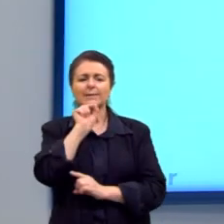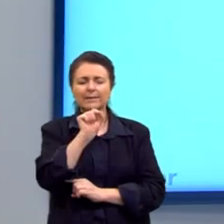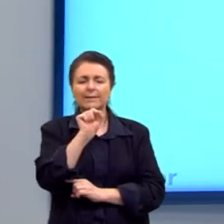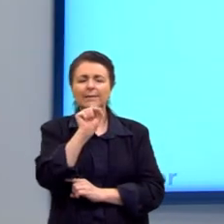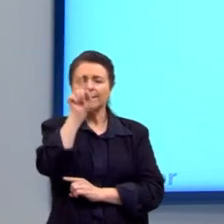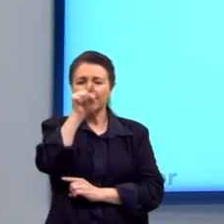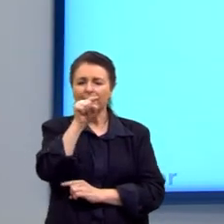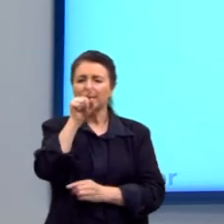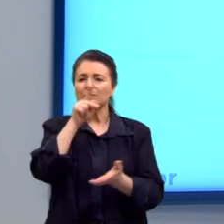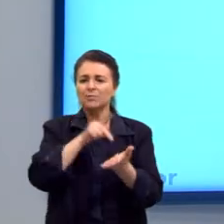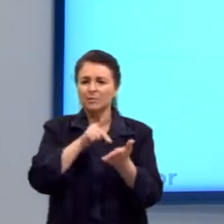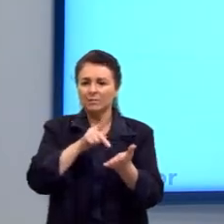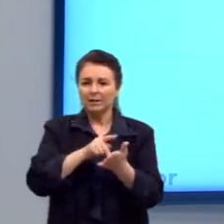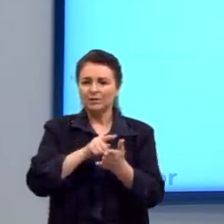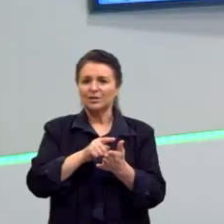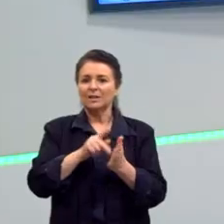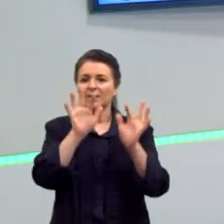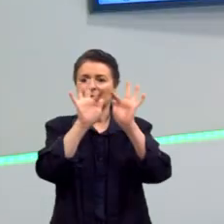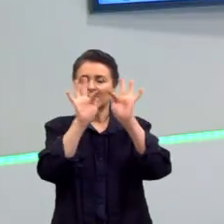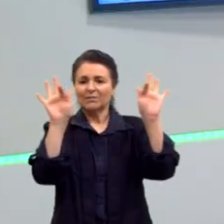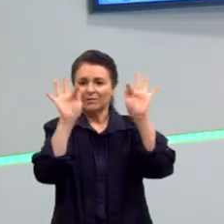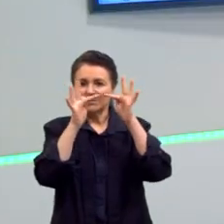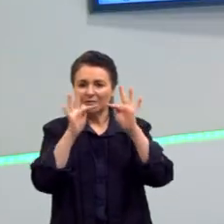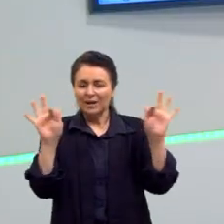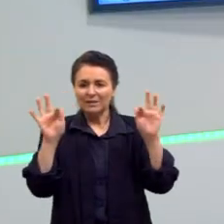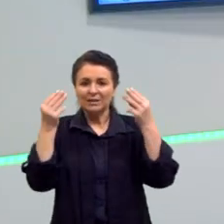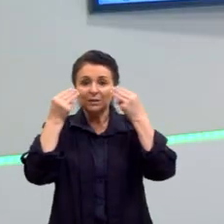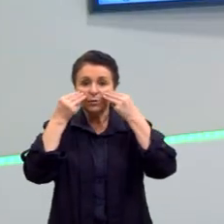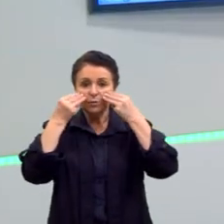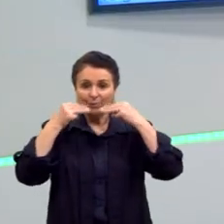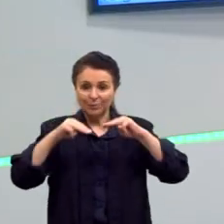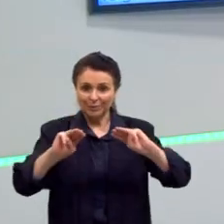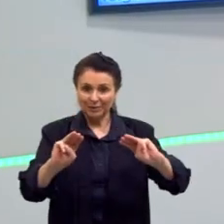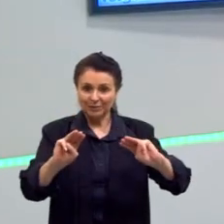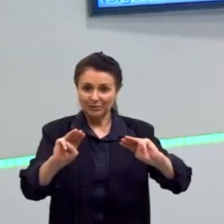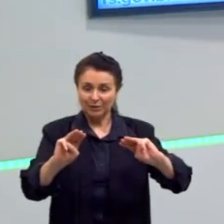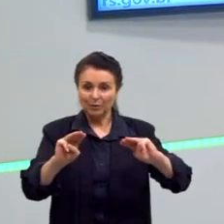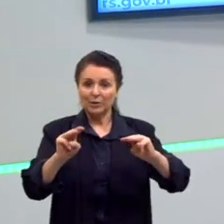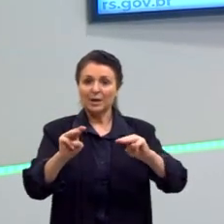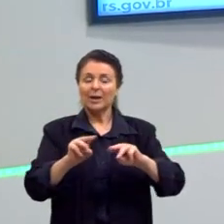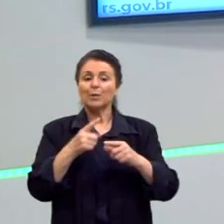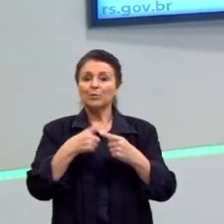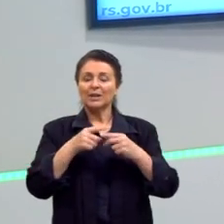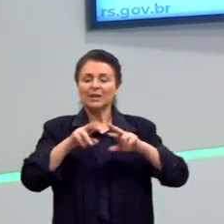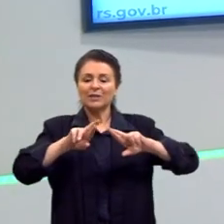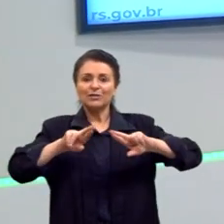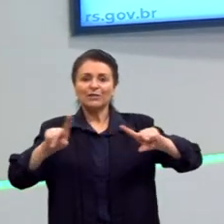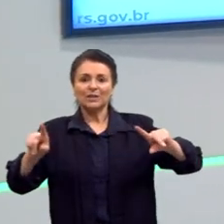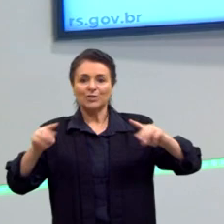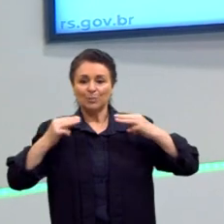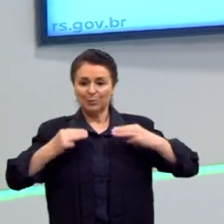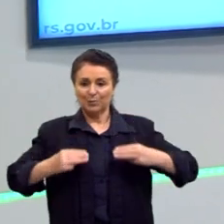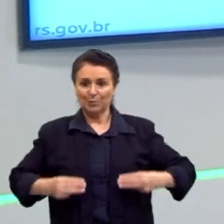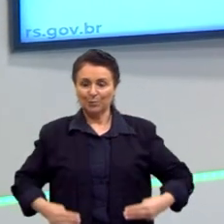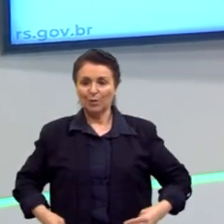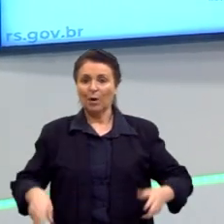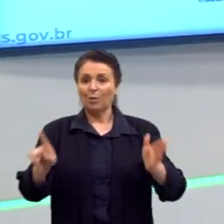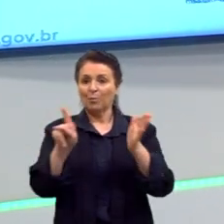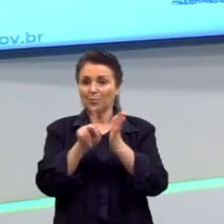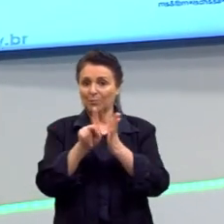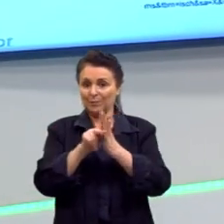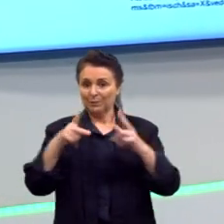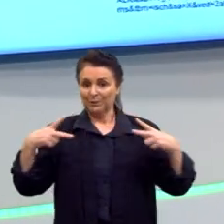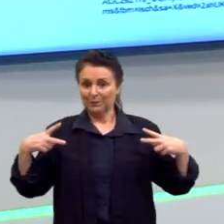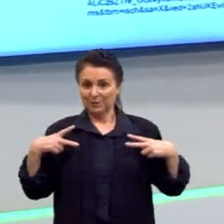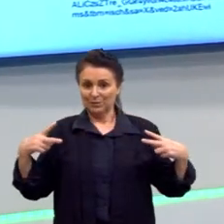é. Essa é uma frase do Maquiavel, porque justamente é o Maquiavel que vai diferenciar essa questão da moral privada, da moral pública.